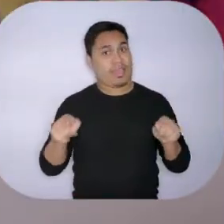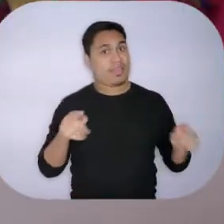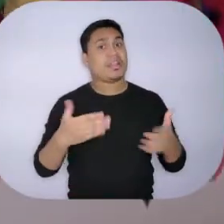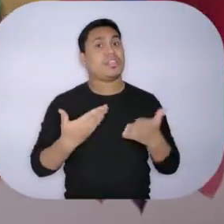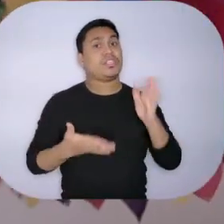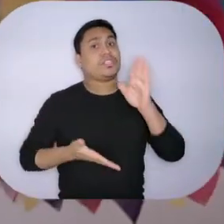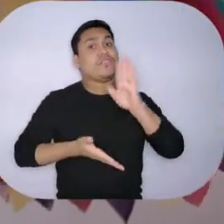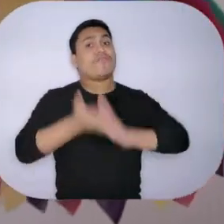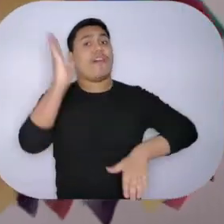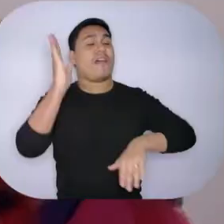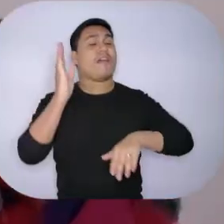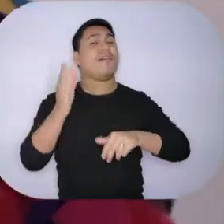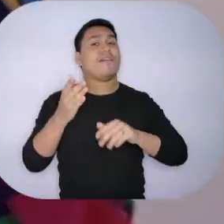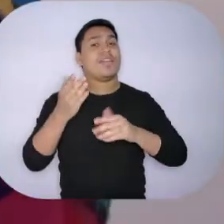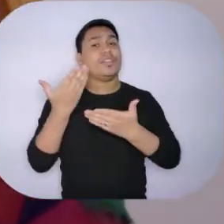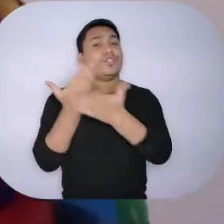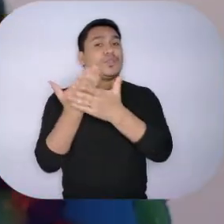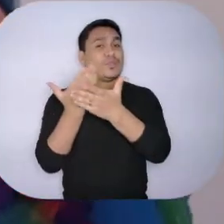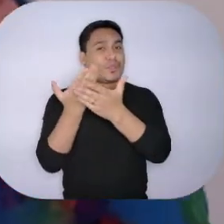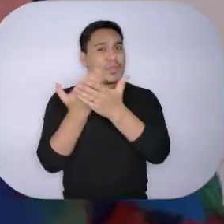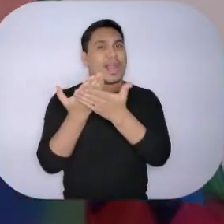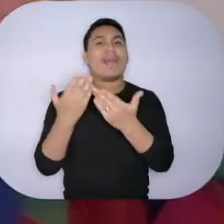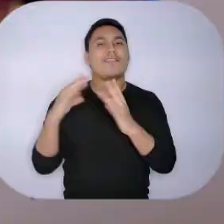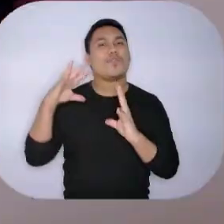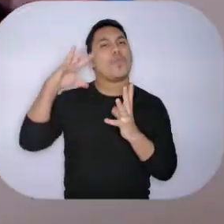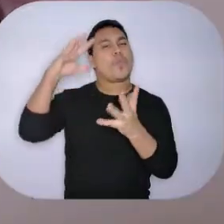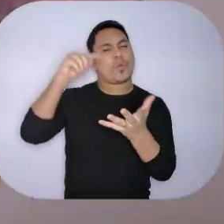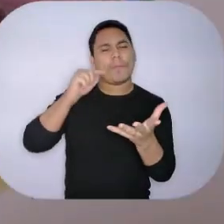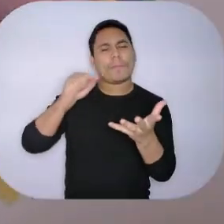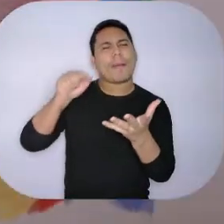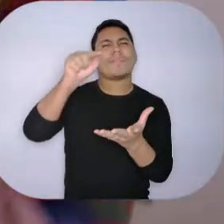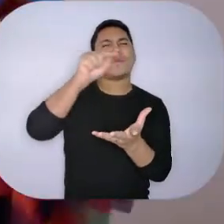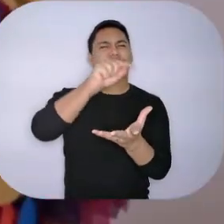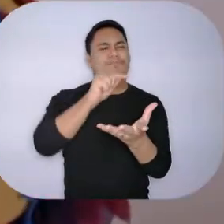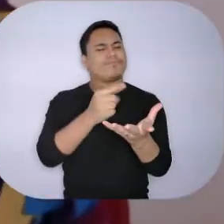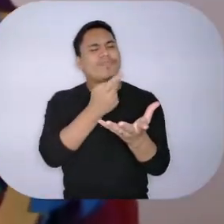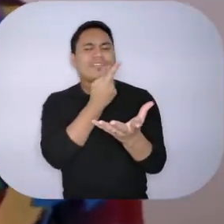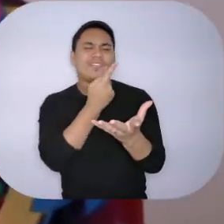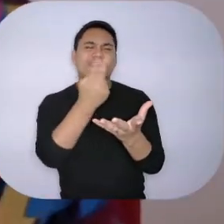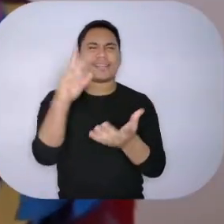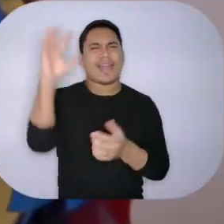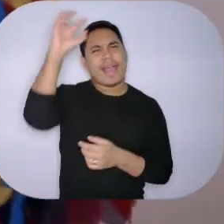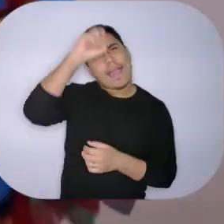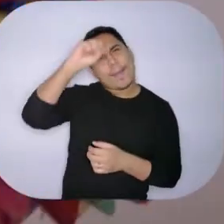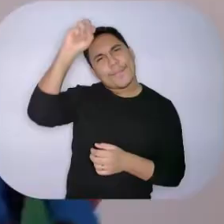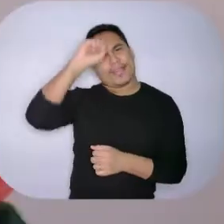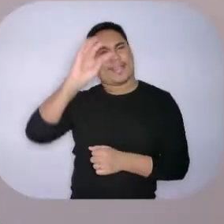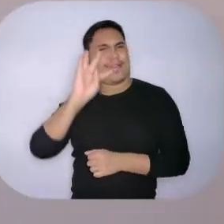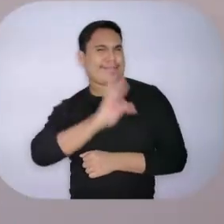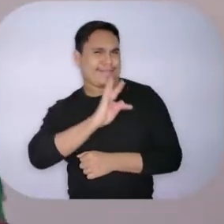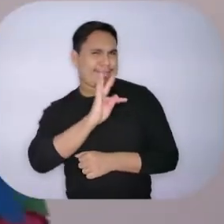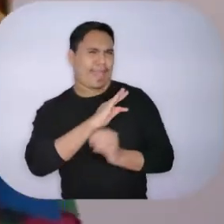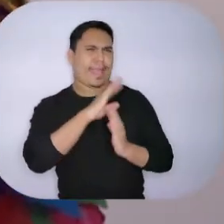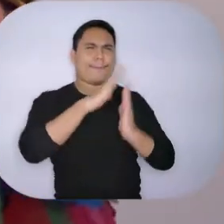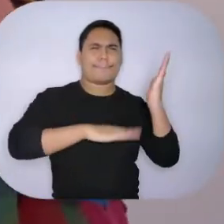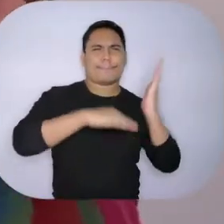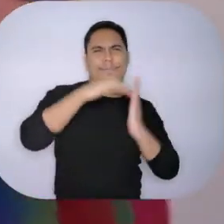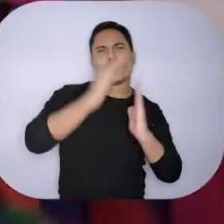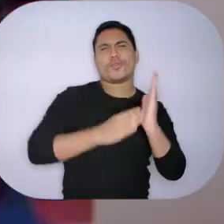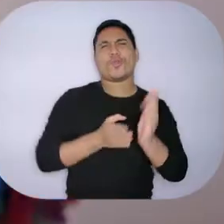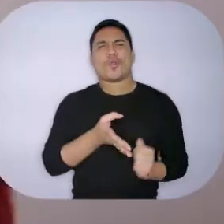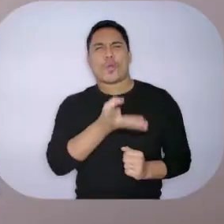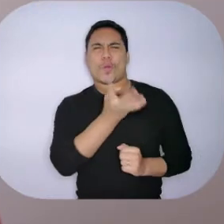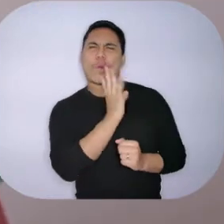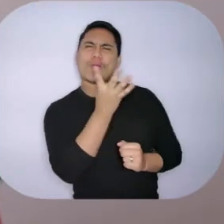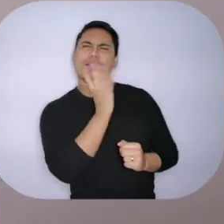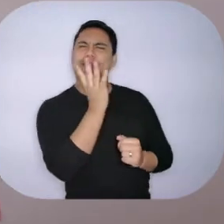Outros lugares começaram a viajar pelo mundo para aprender novas técnicas, conhecer novos pintores,